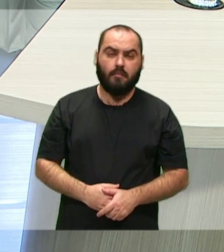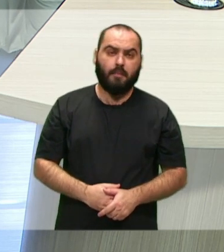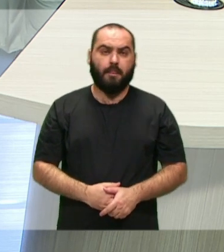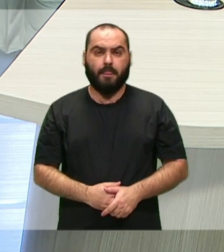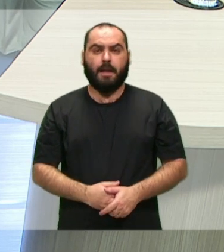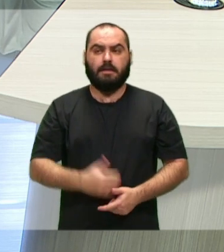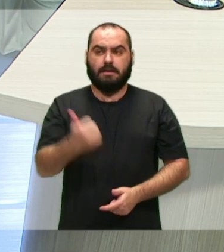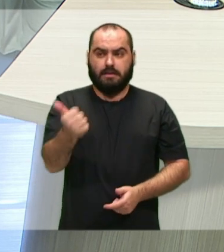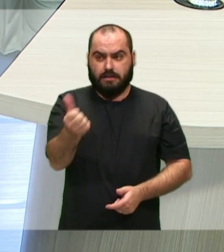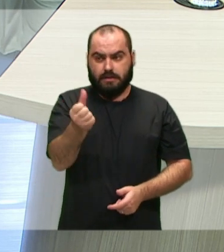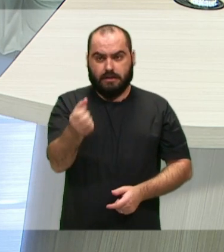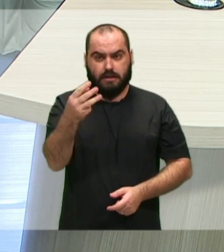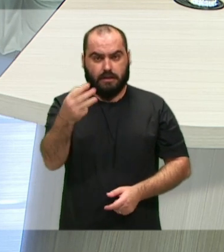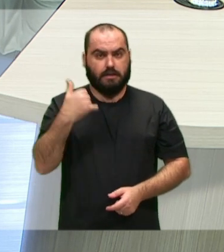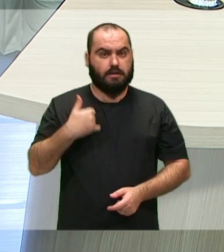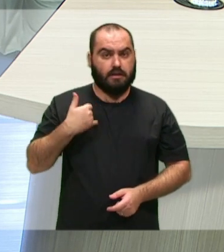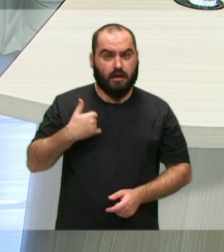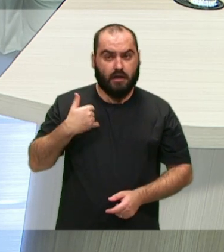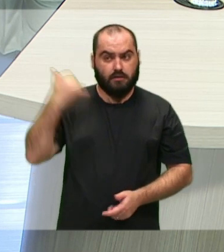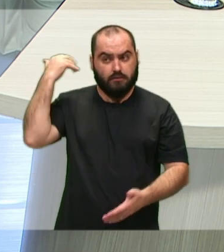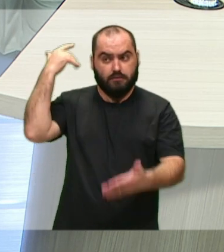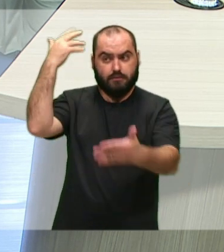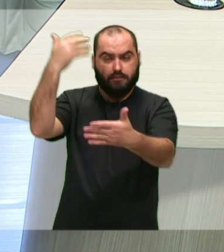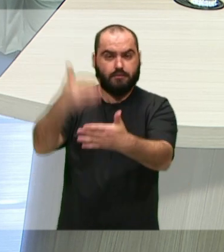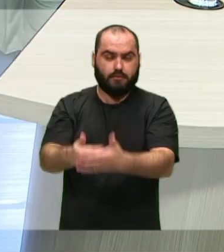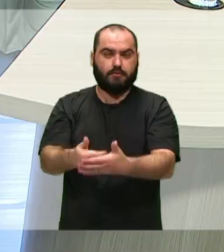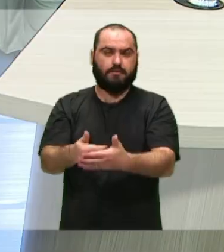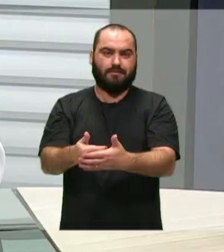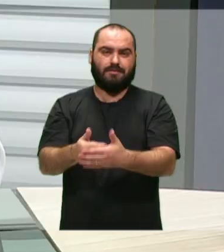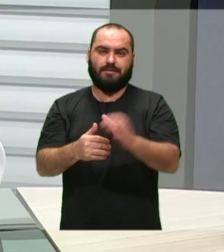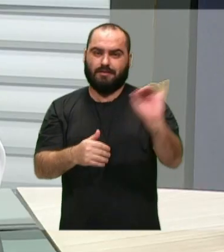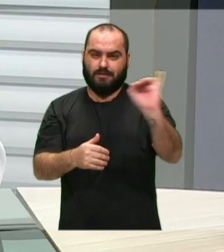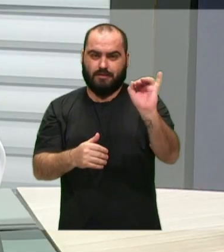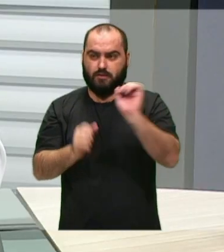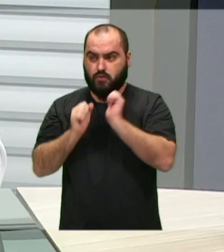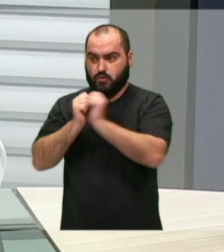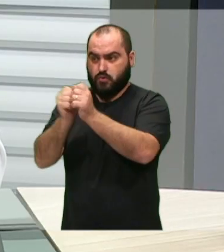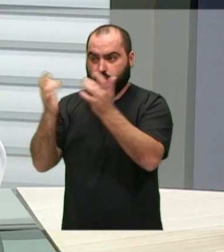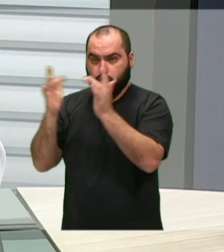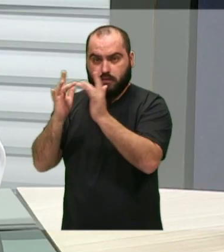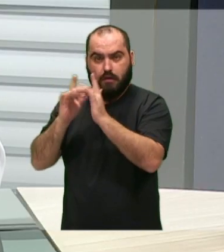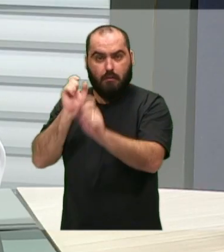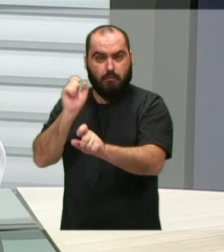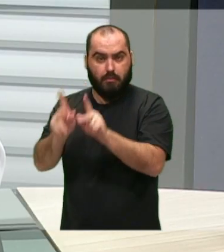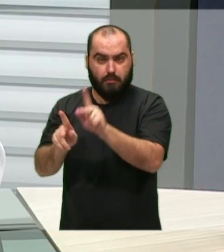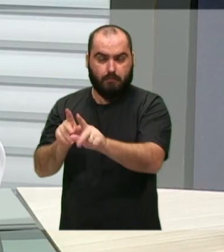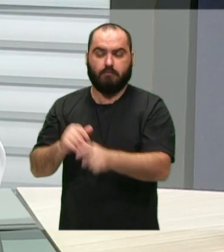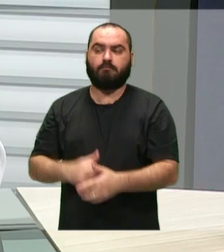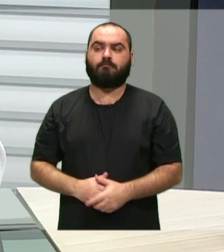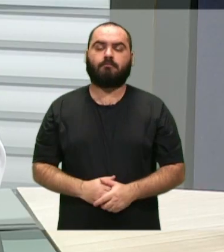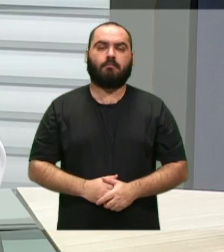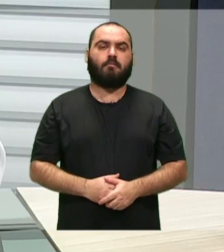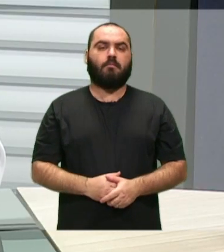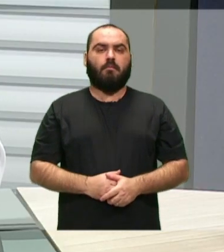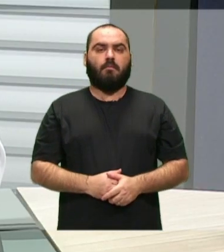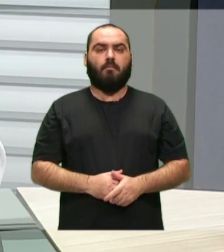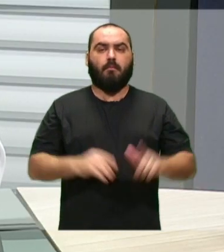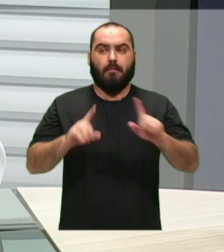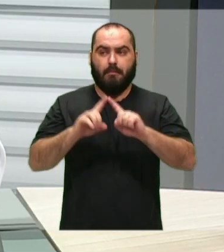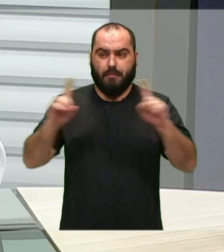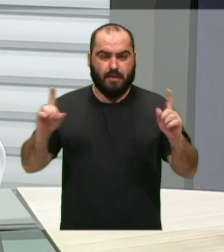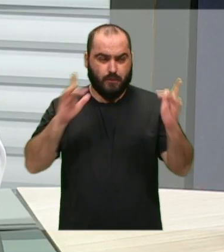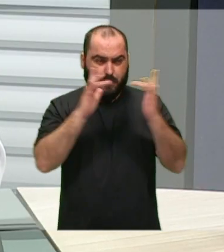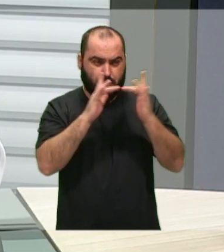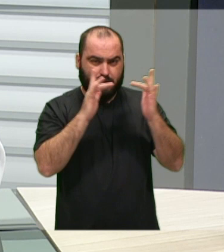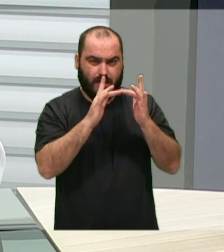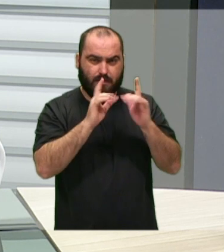são 163 anos de história do parlamento de Itajaí com a população, mas por muito tempo, essa conexão com a população,